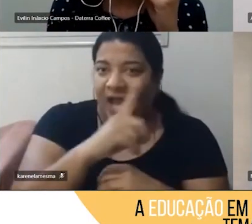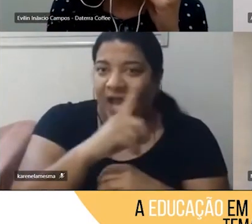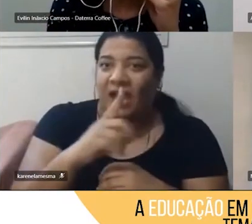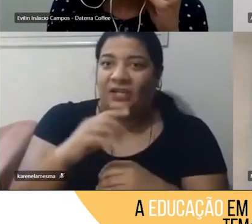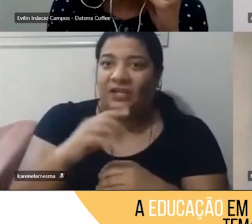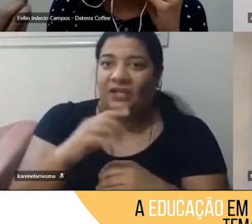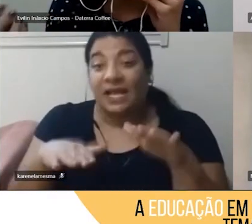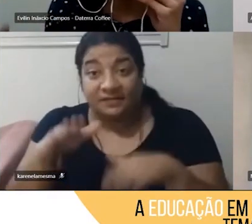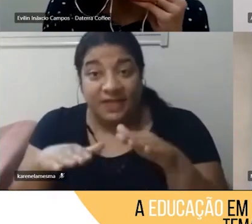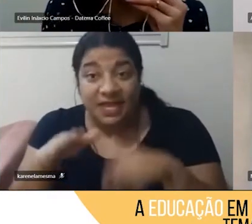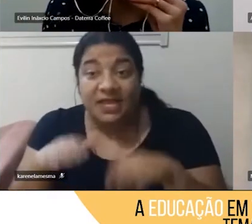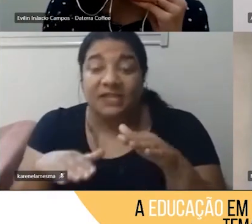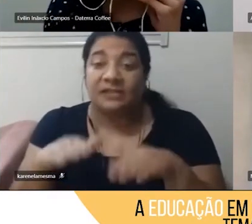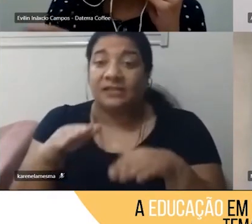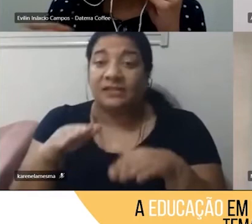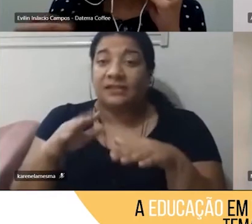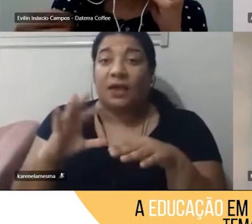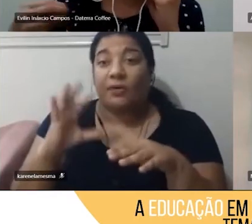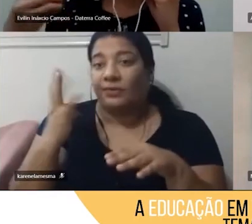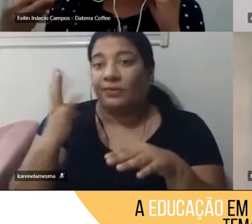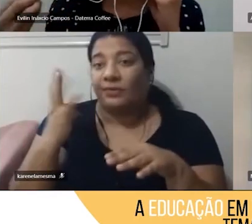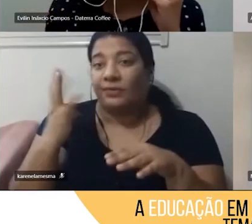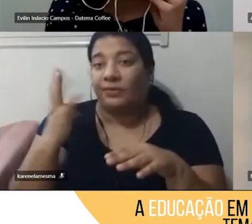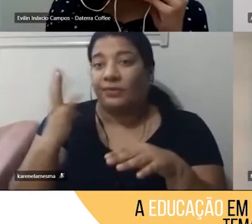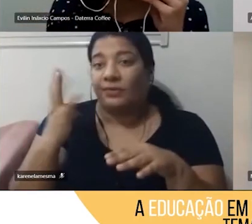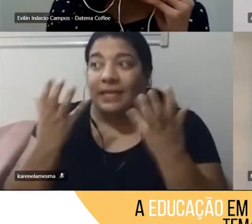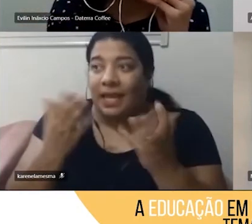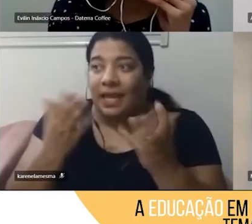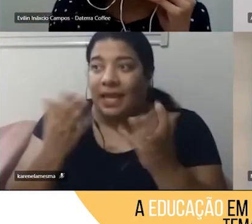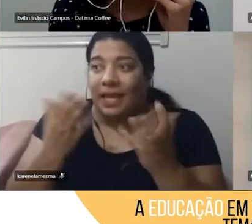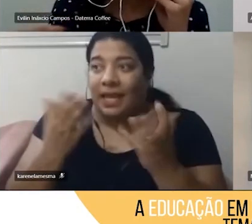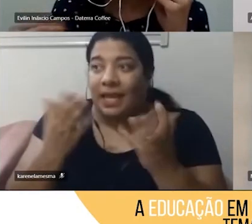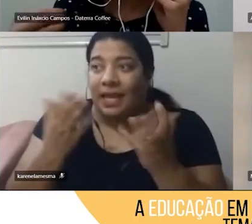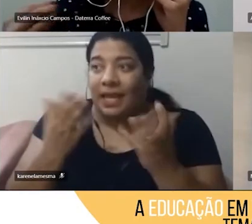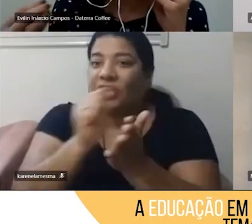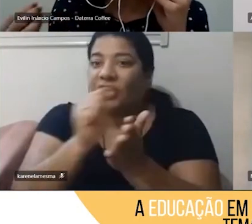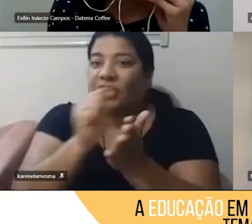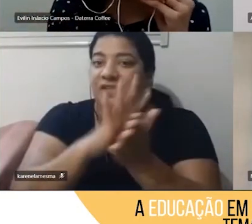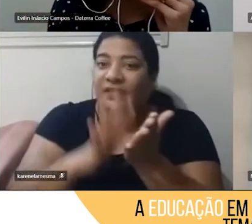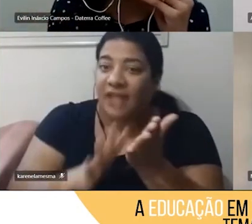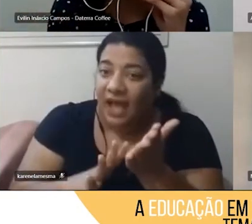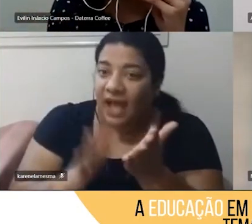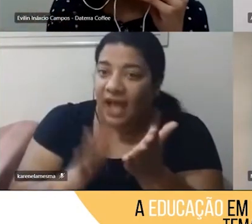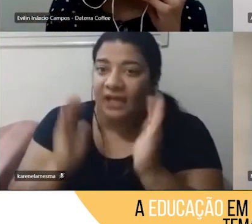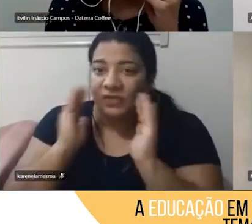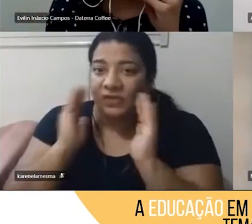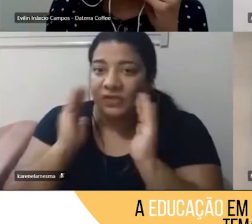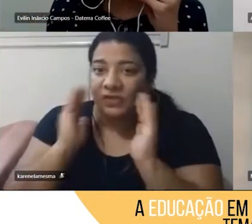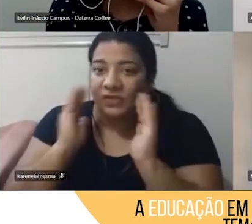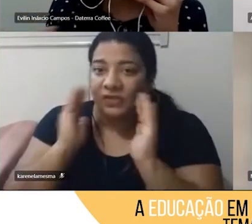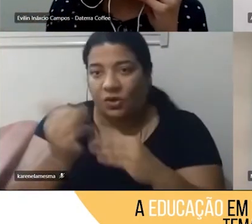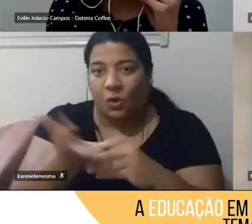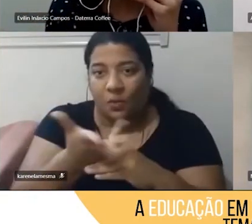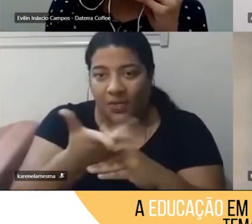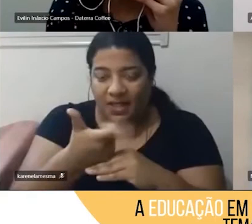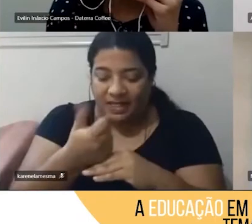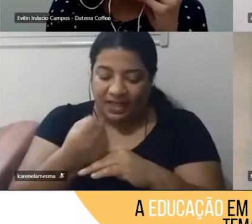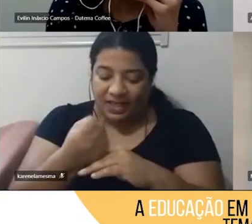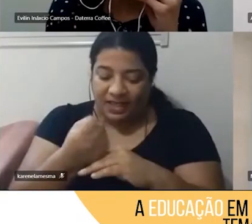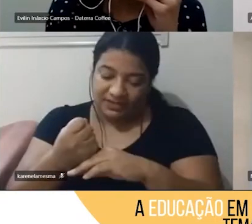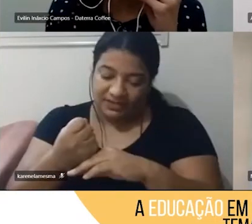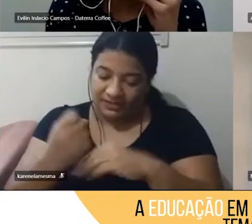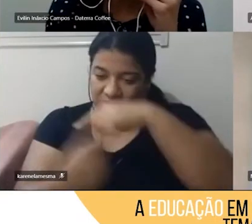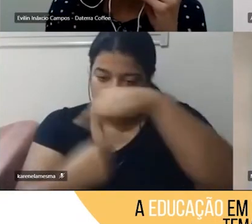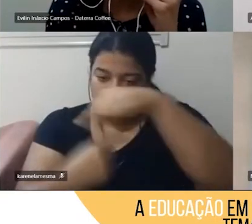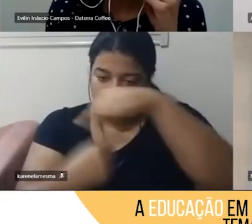mesmo buscando propor atividades voltadas e conectadas em relação às competências socioemocionais, existe um pouco de dificuldade em